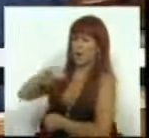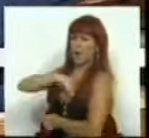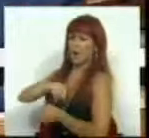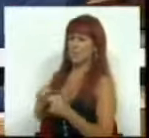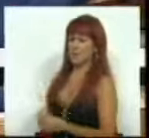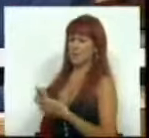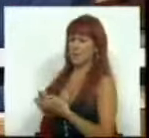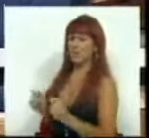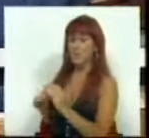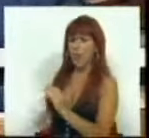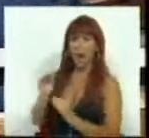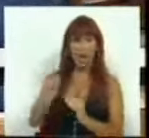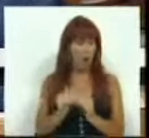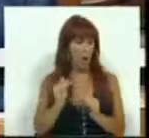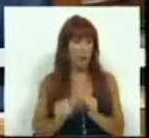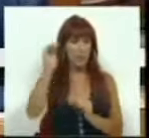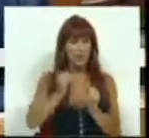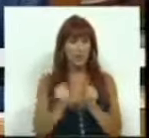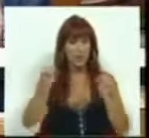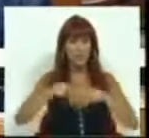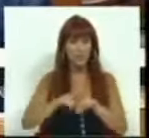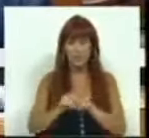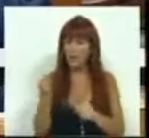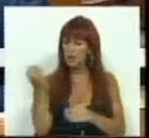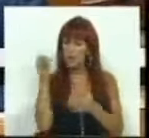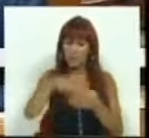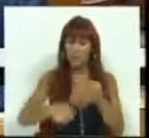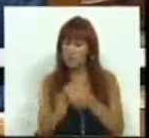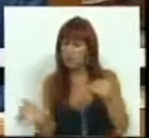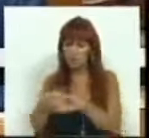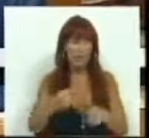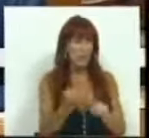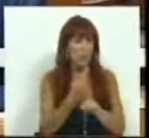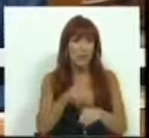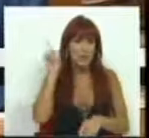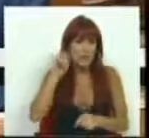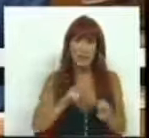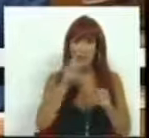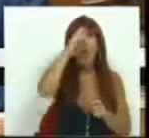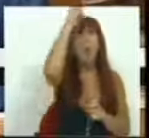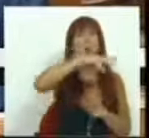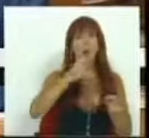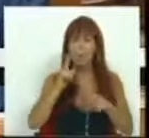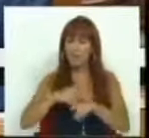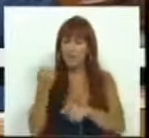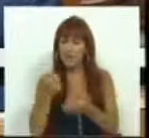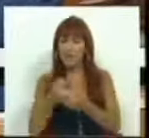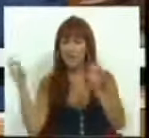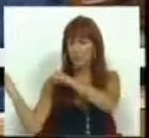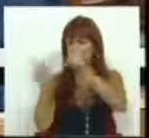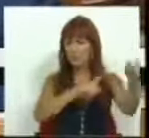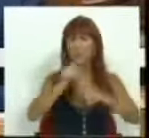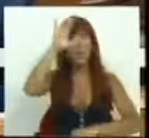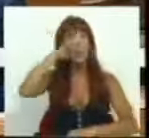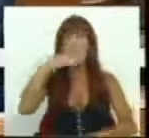e aumentou, para além do acordado, impostos indiretos ou bem essenciais, como a energia ou o preço dos transportes. É o